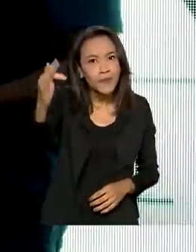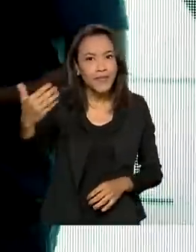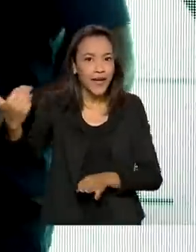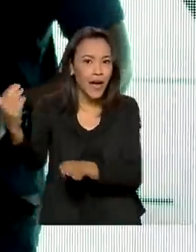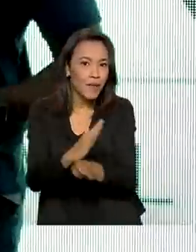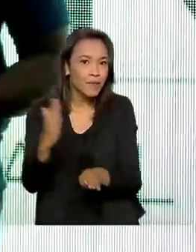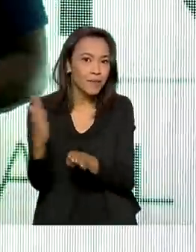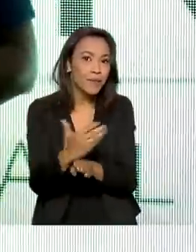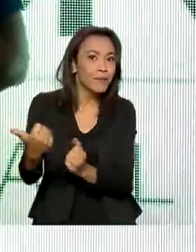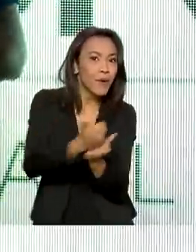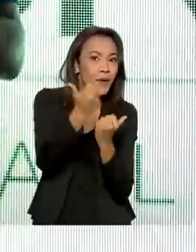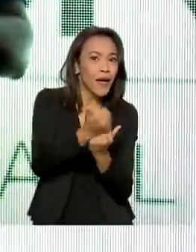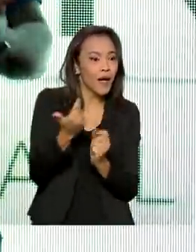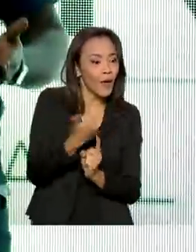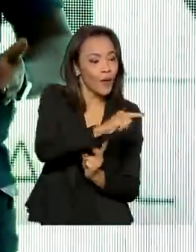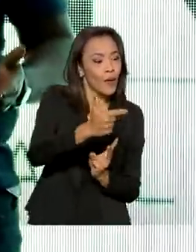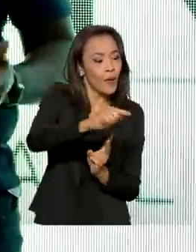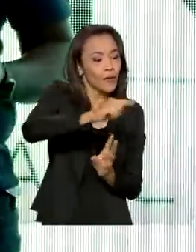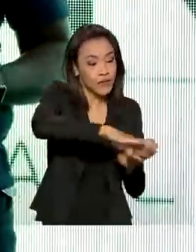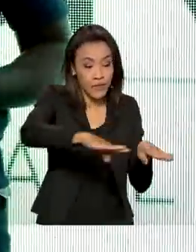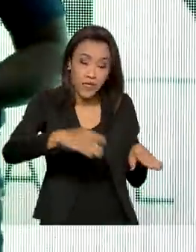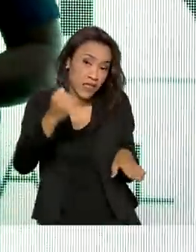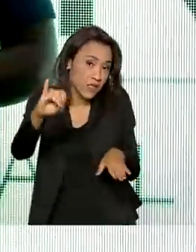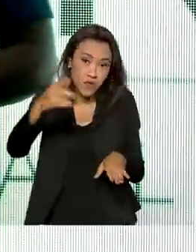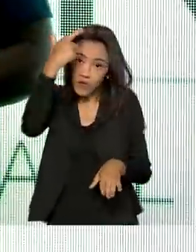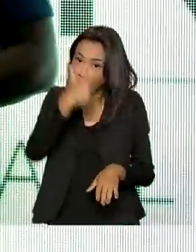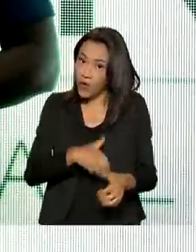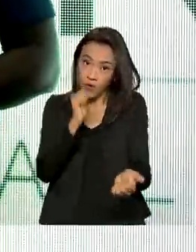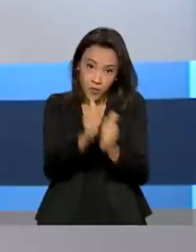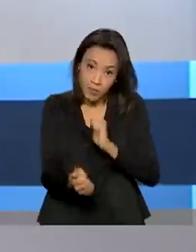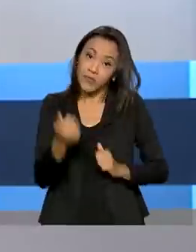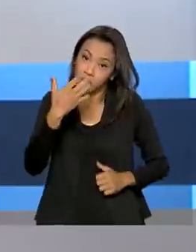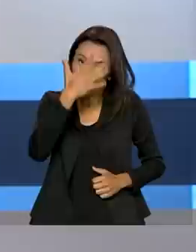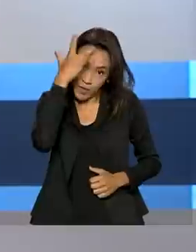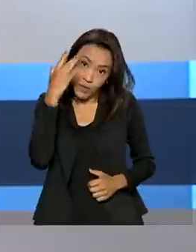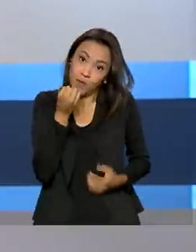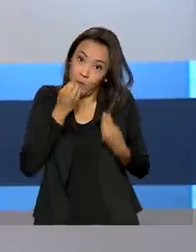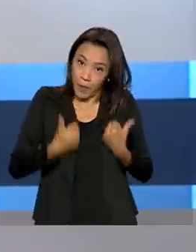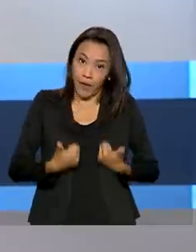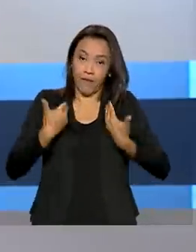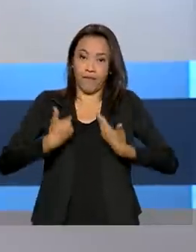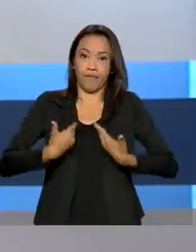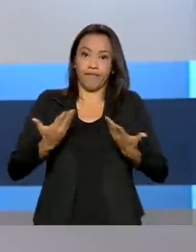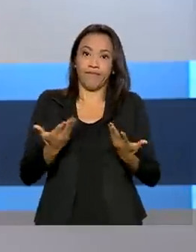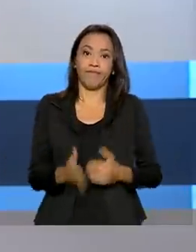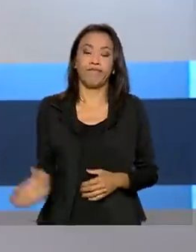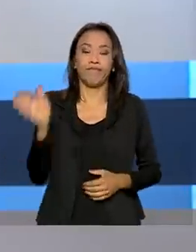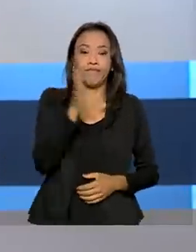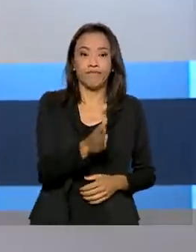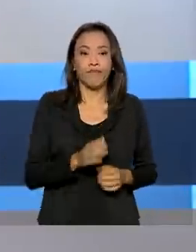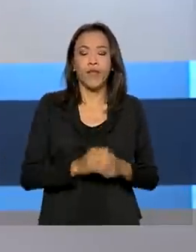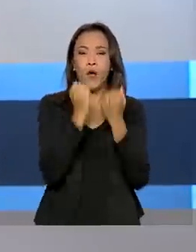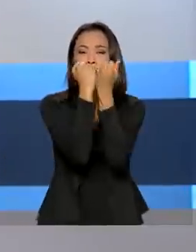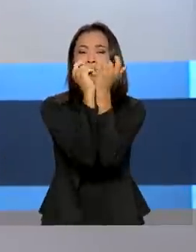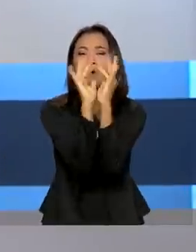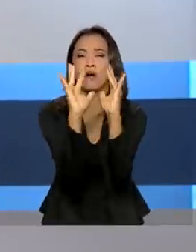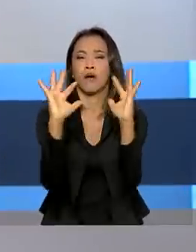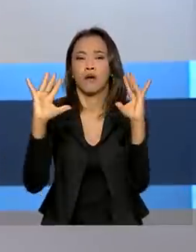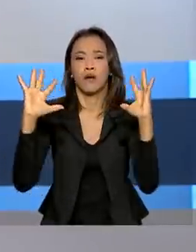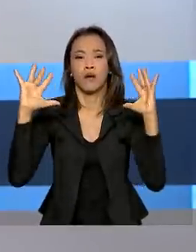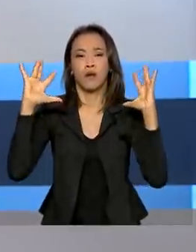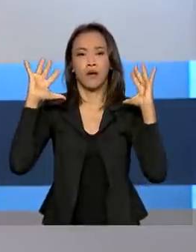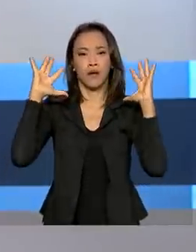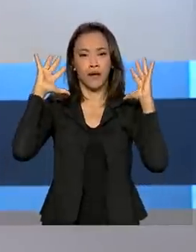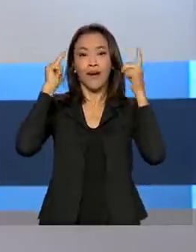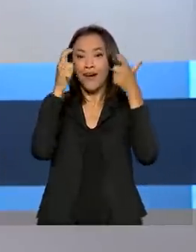crianças, se não forem atletas, que serão pessoas do bem. O Parque Nacional do Iguaçu, no Paraná, que tem as